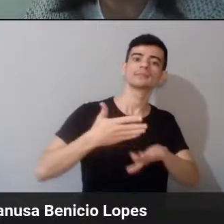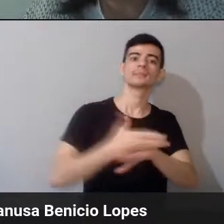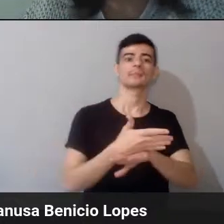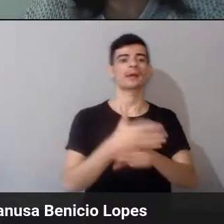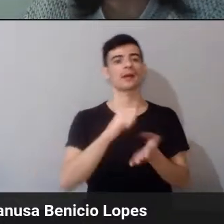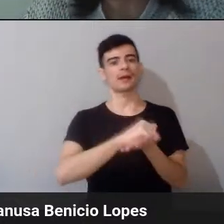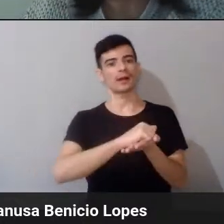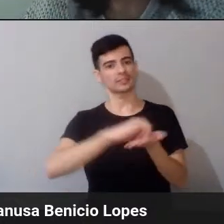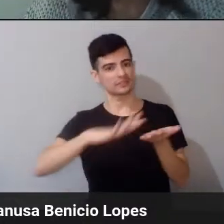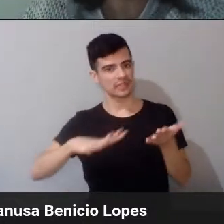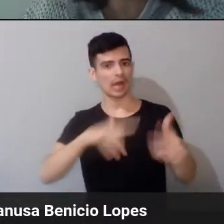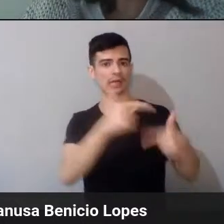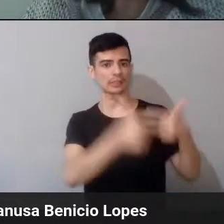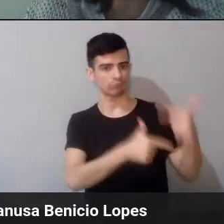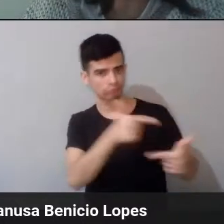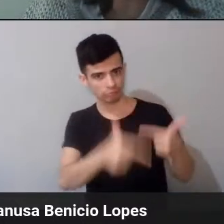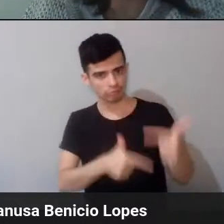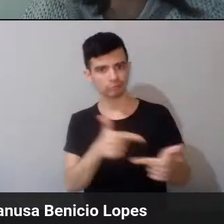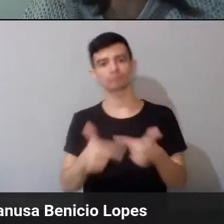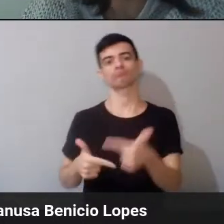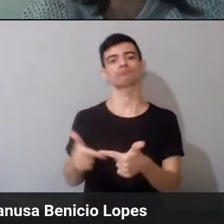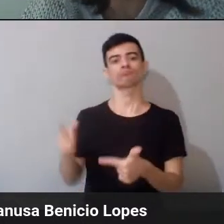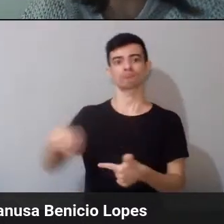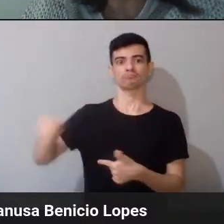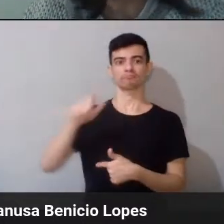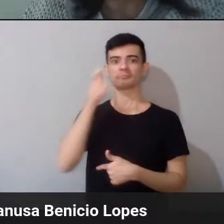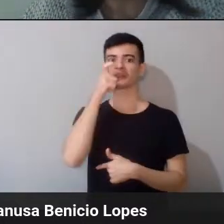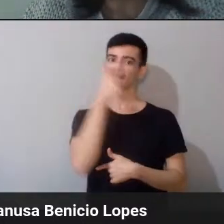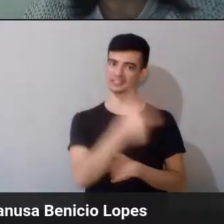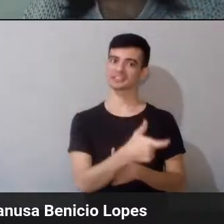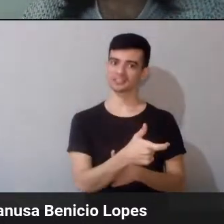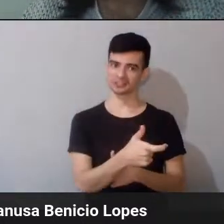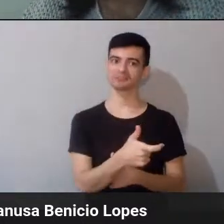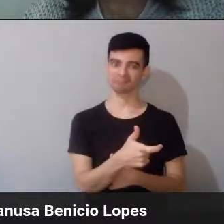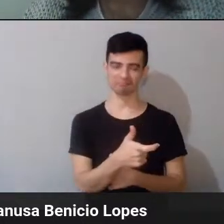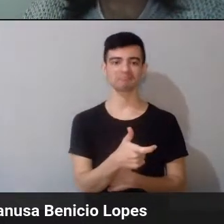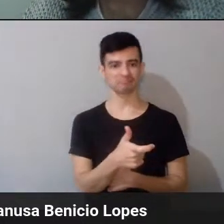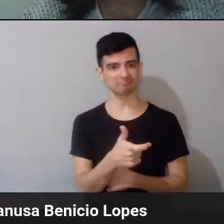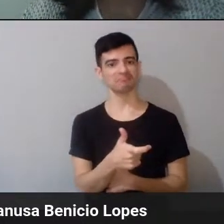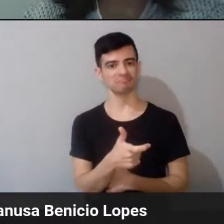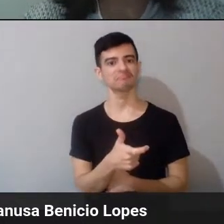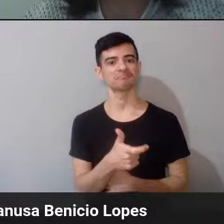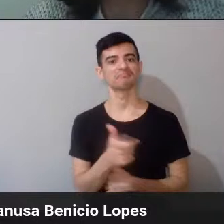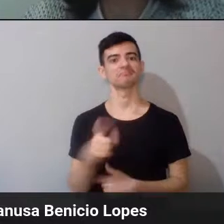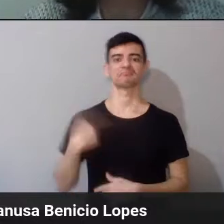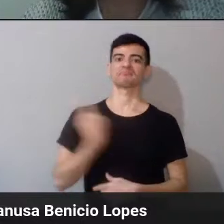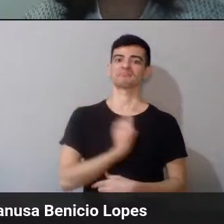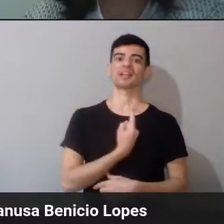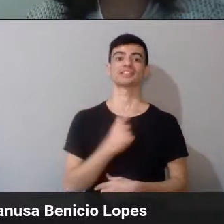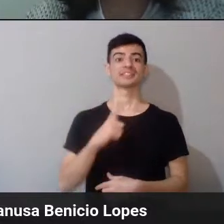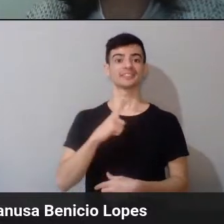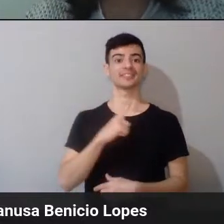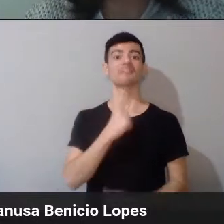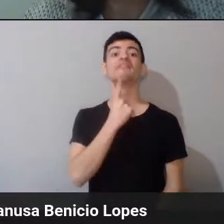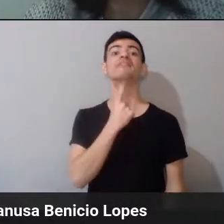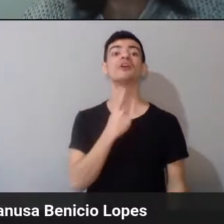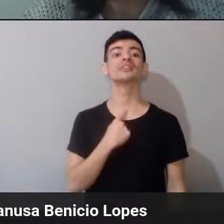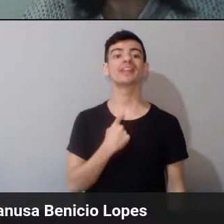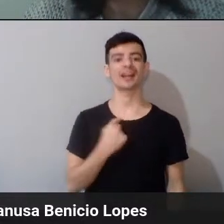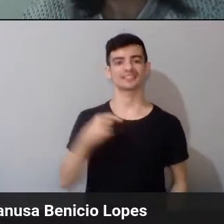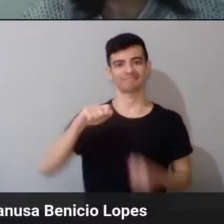suas contribuições. É muito interessante. É uma das coisas que a gente tem vontade de fazer aqui na universidade também.